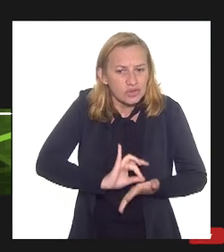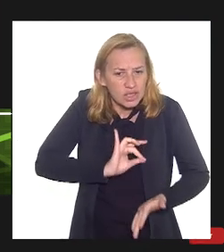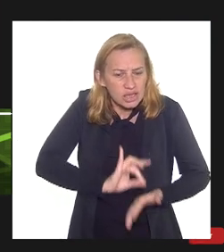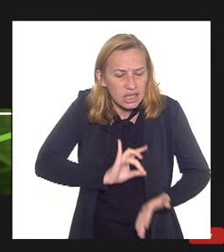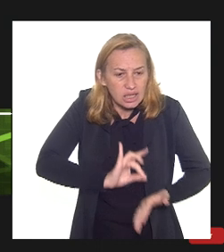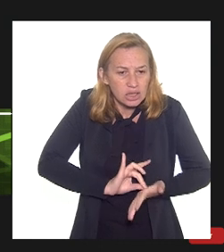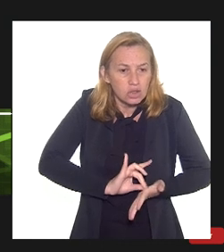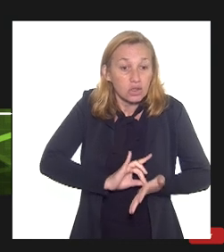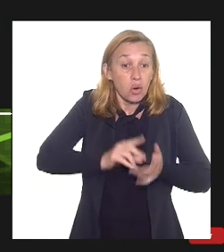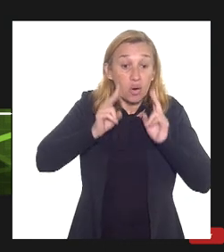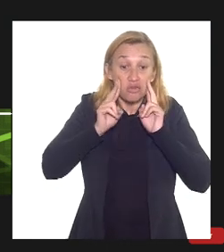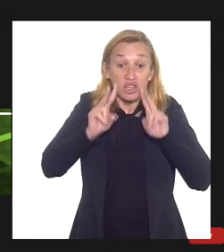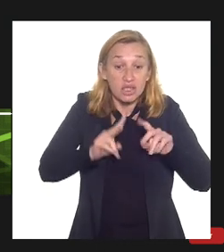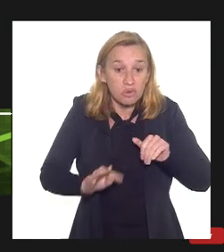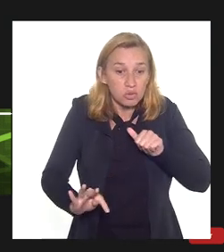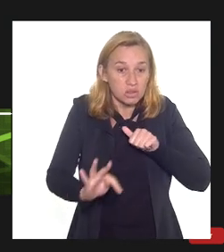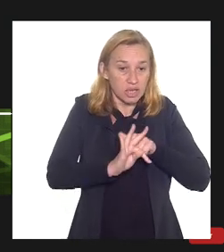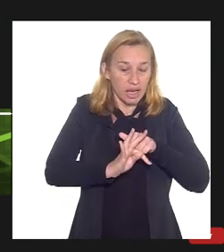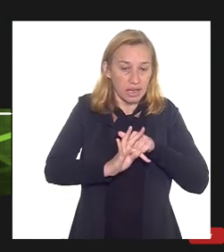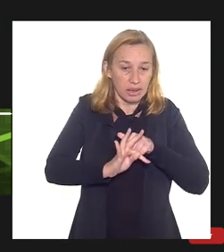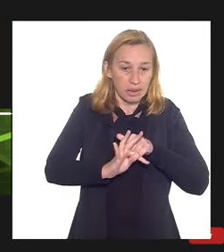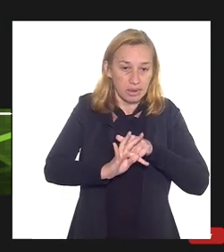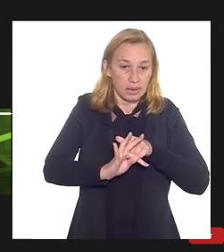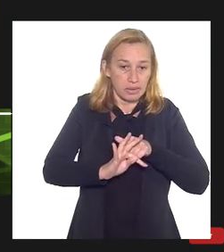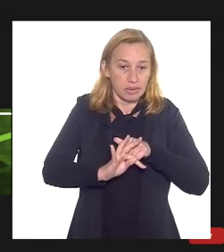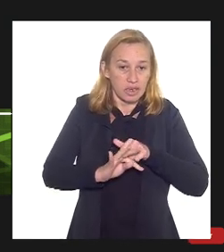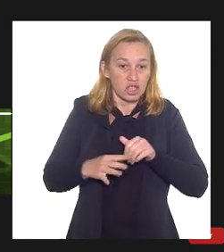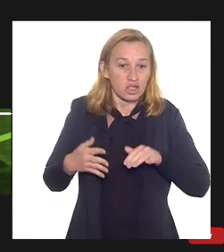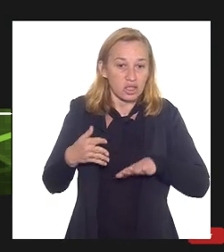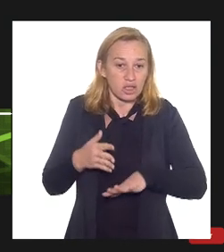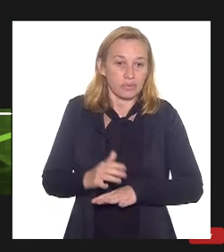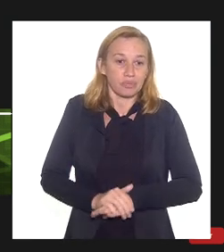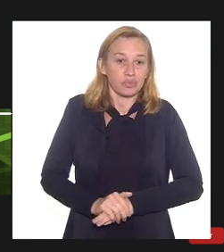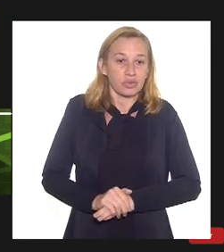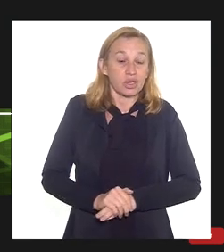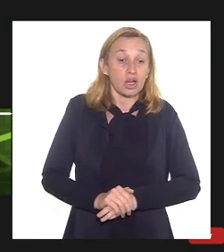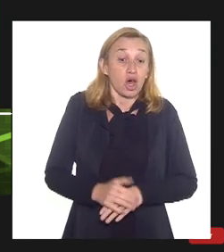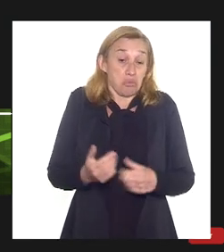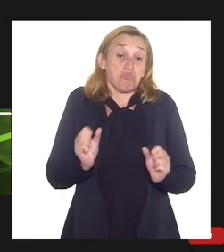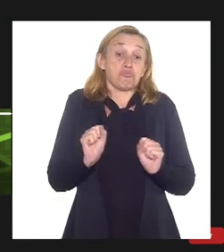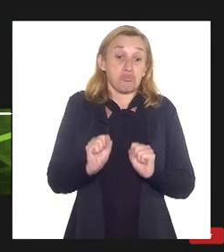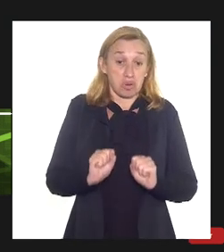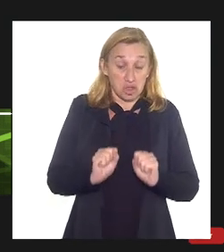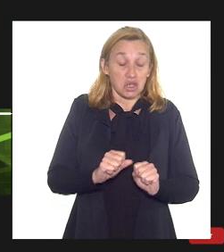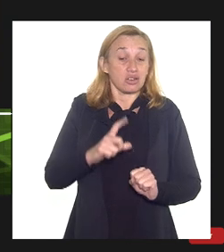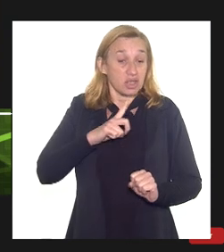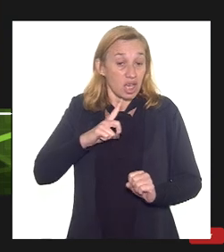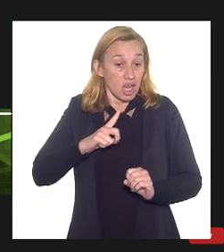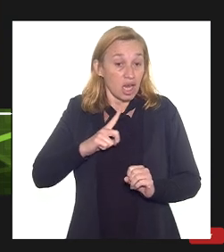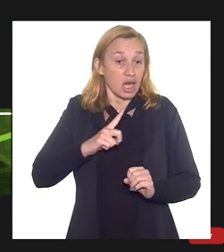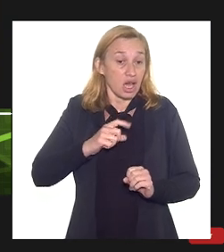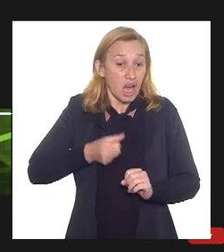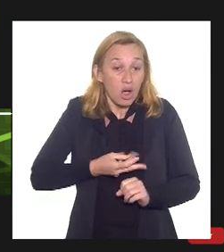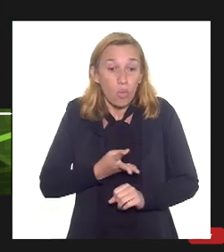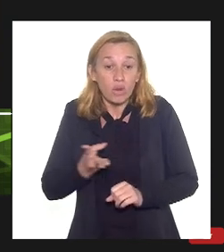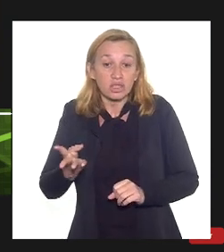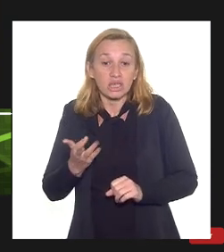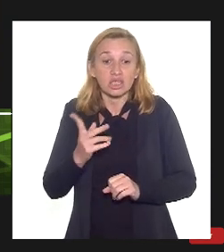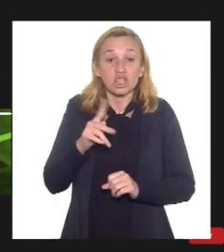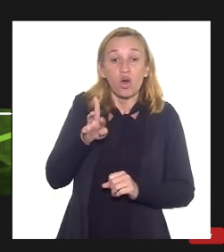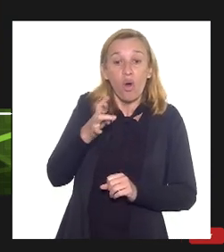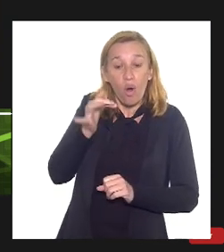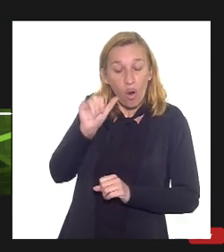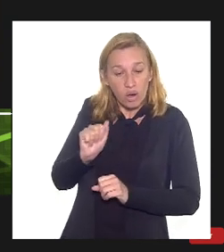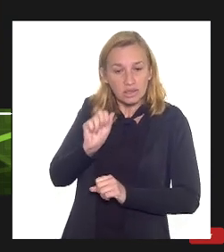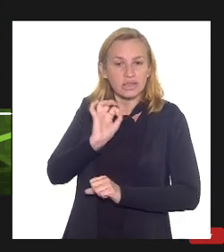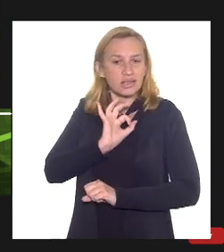técnico reinjetar 41% não é porque poderia ter a quantidade de rota possível